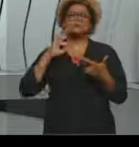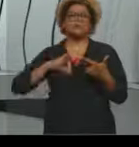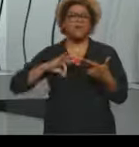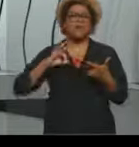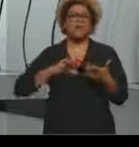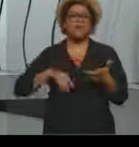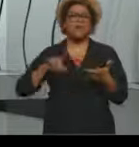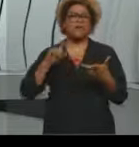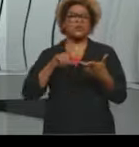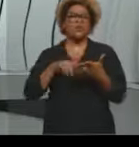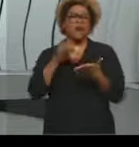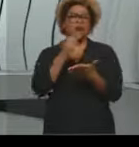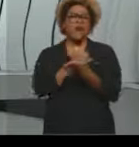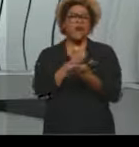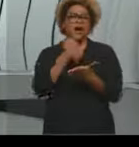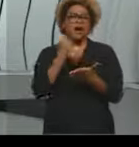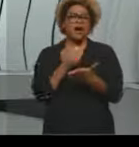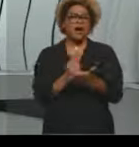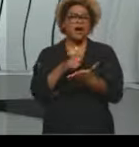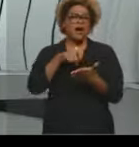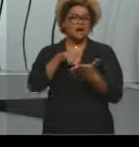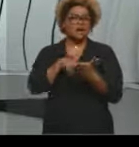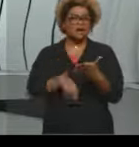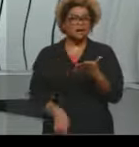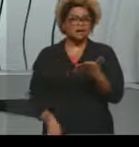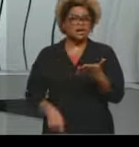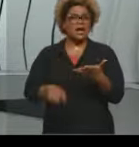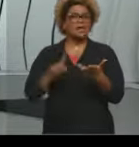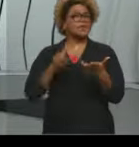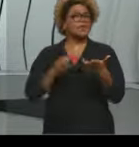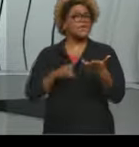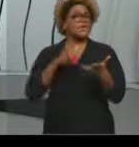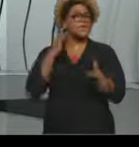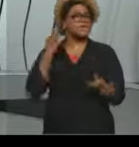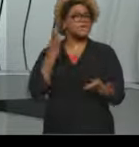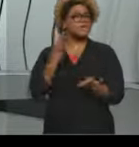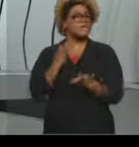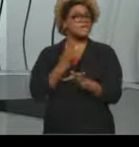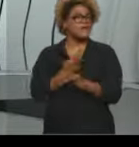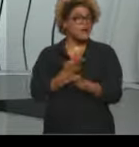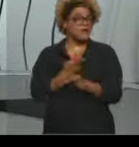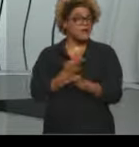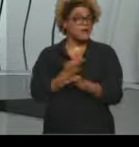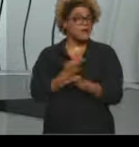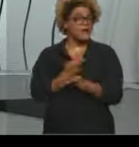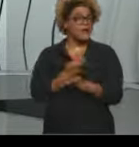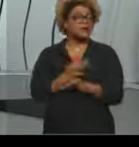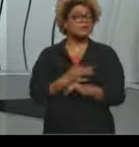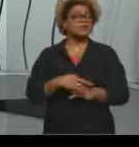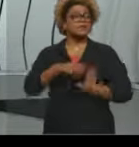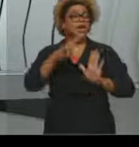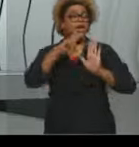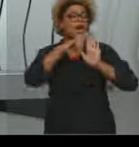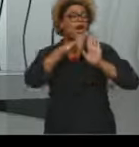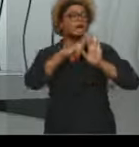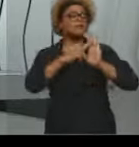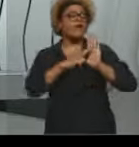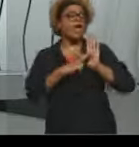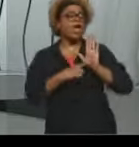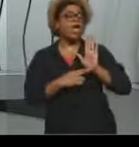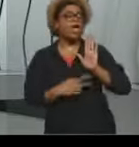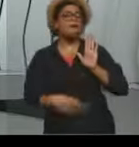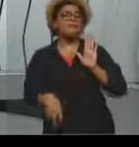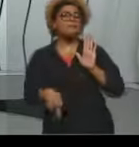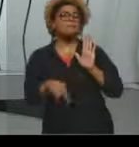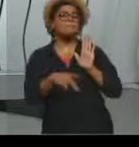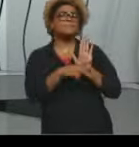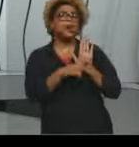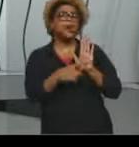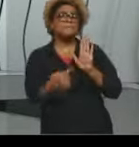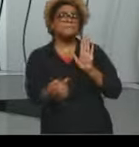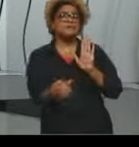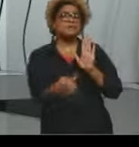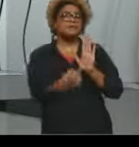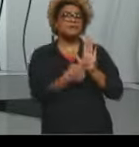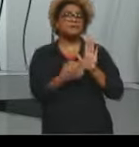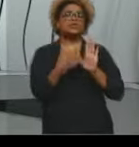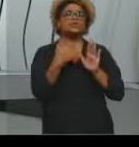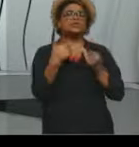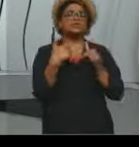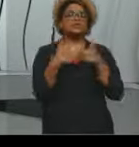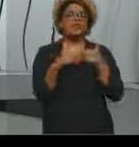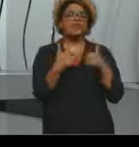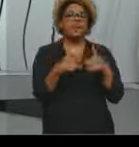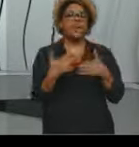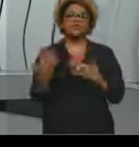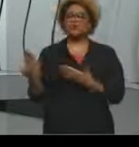assinada, o direito de férias, né, aquela, a questão da regulamentação do trabalho aí de jovens, crianças,